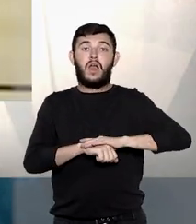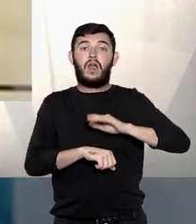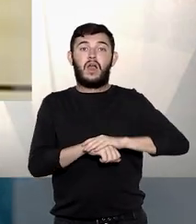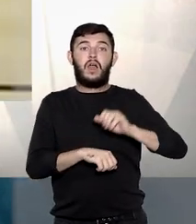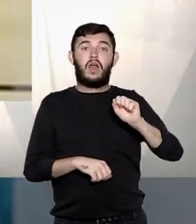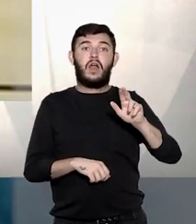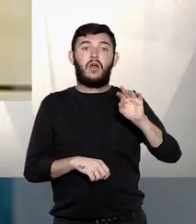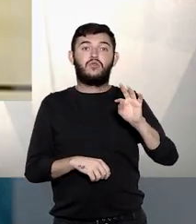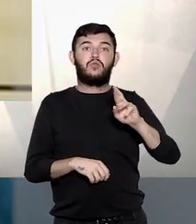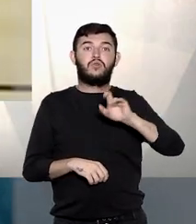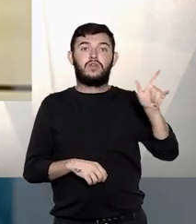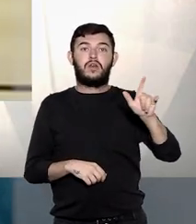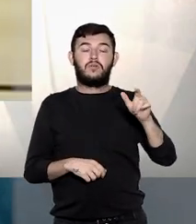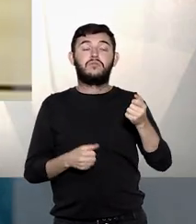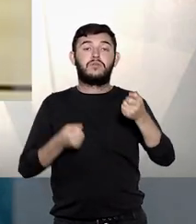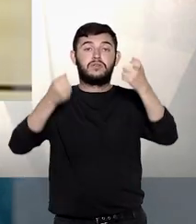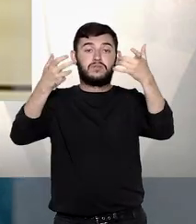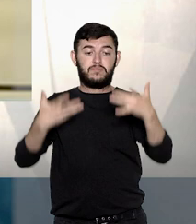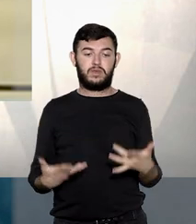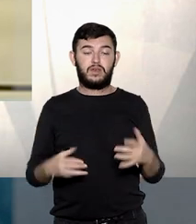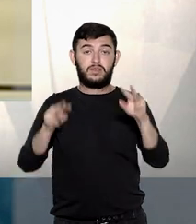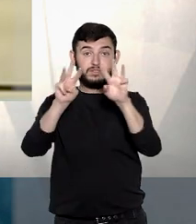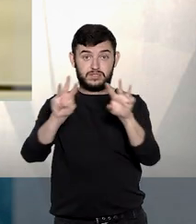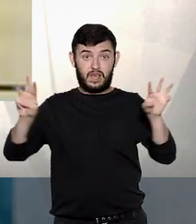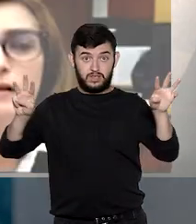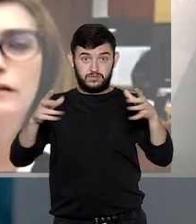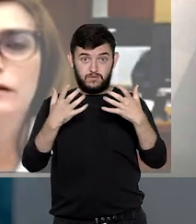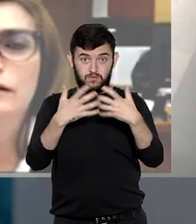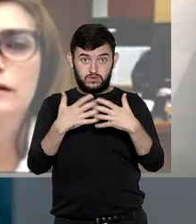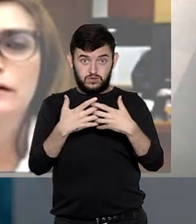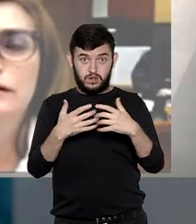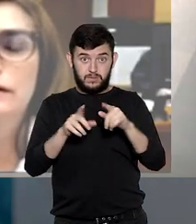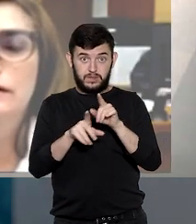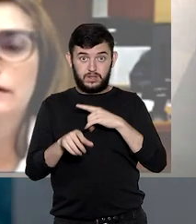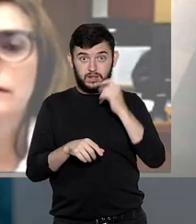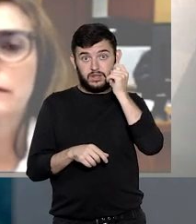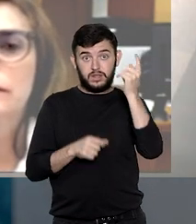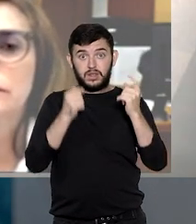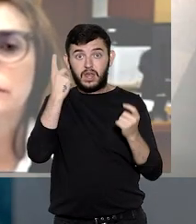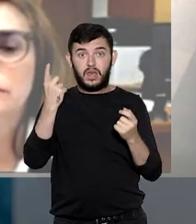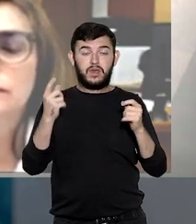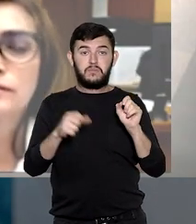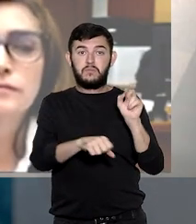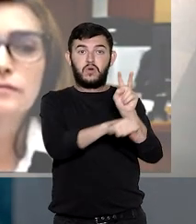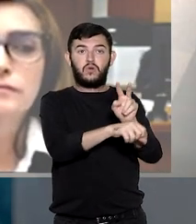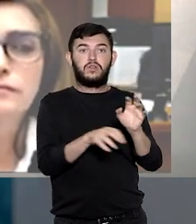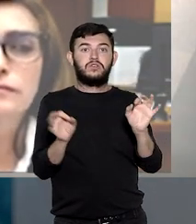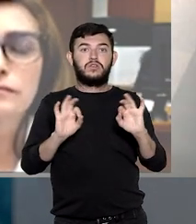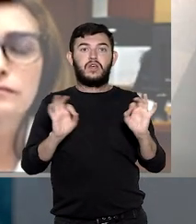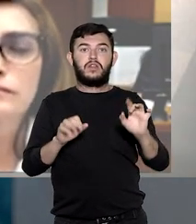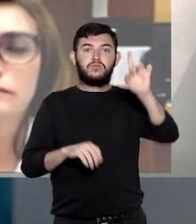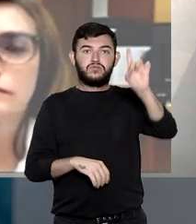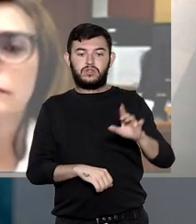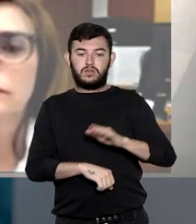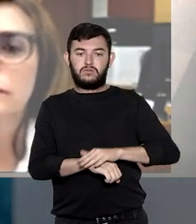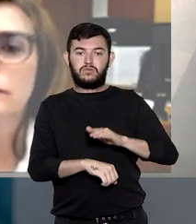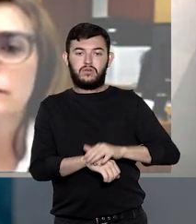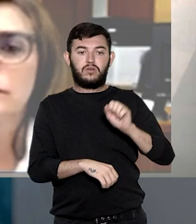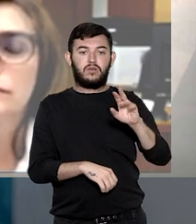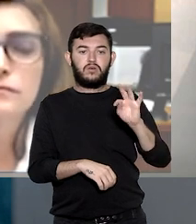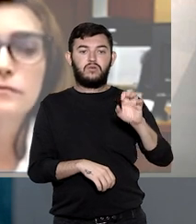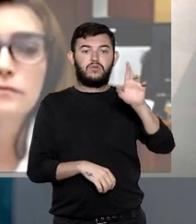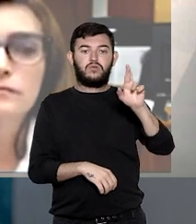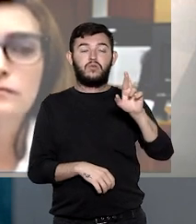seja porque descreve o funcionamento de um site em tese, compreendendo mera ideia não protegida pelo direito de autor,